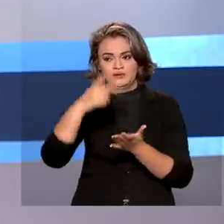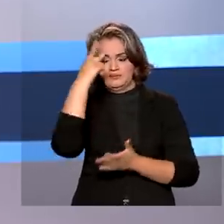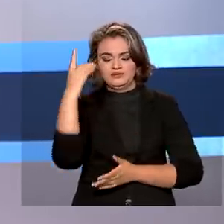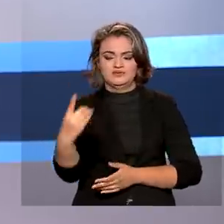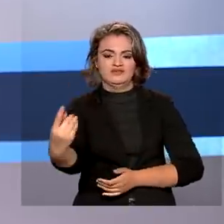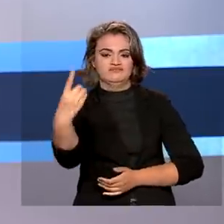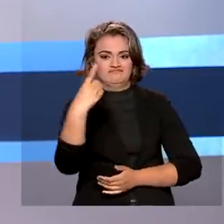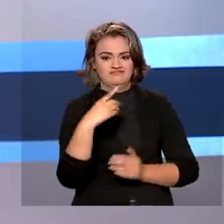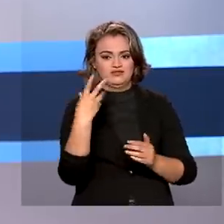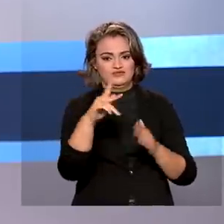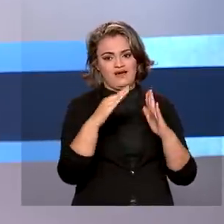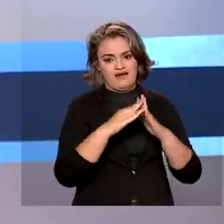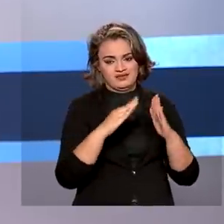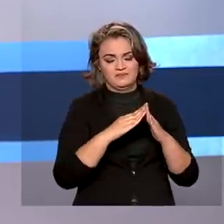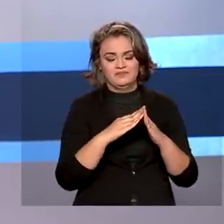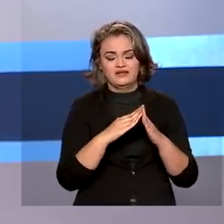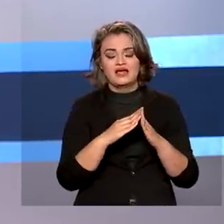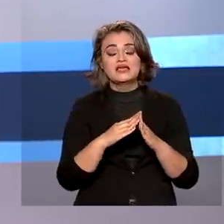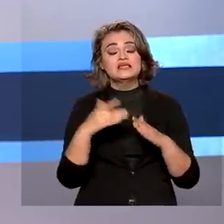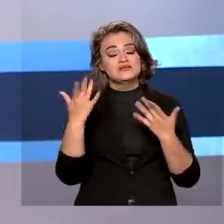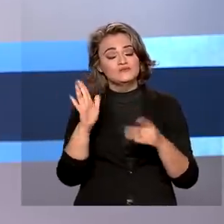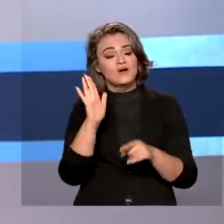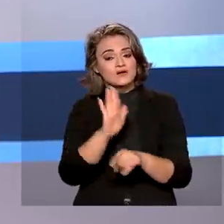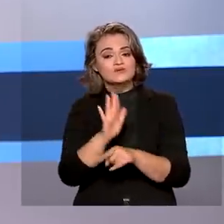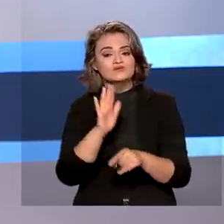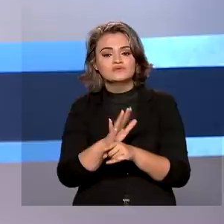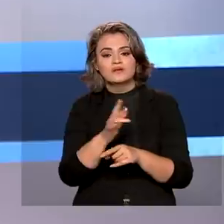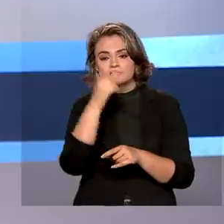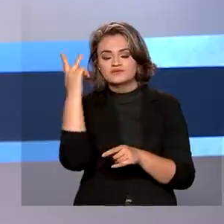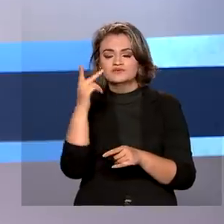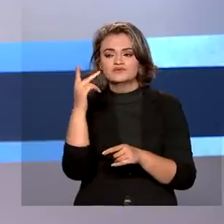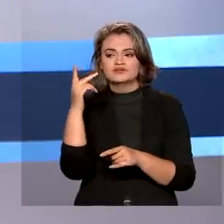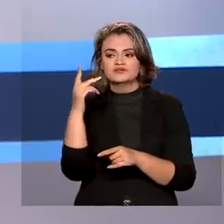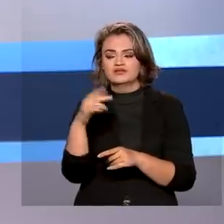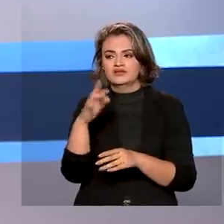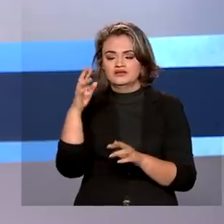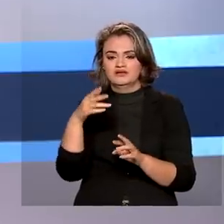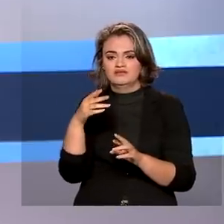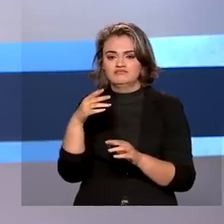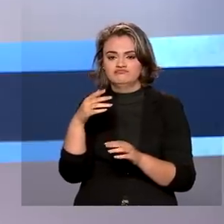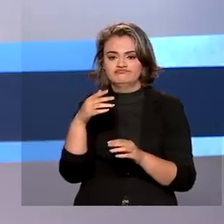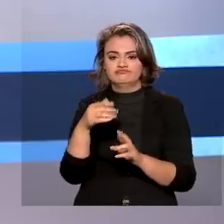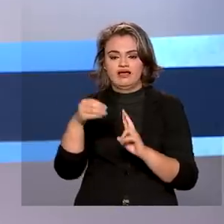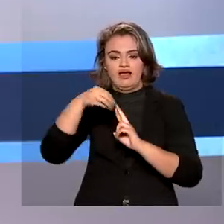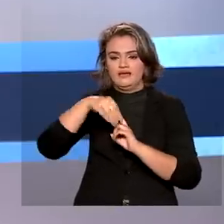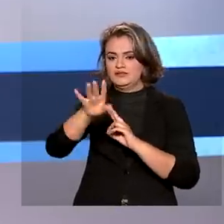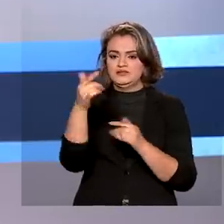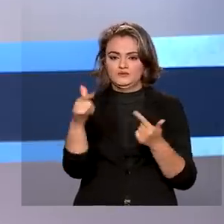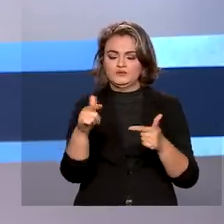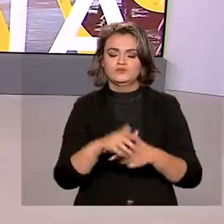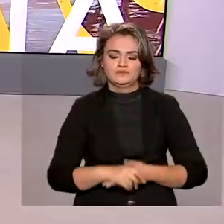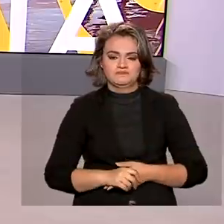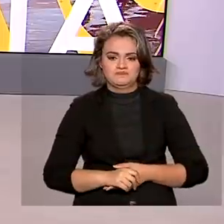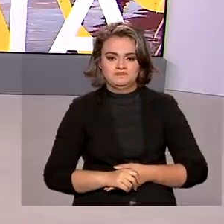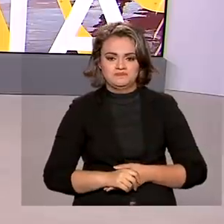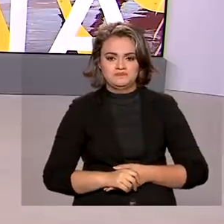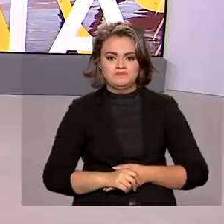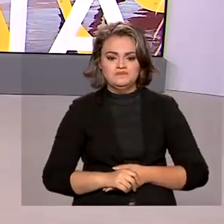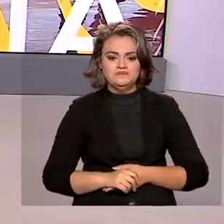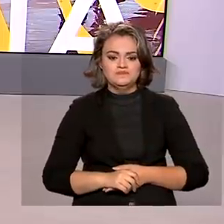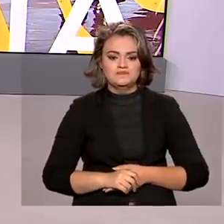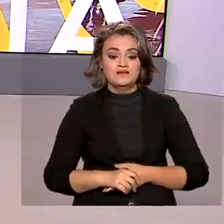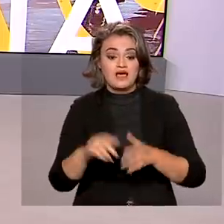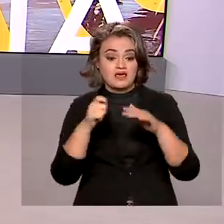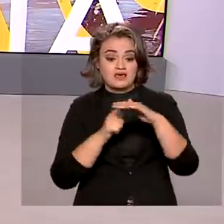visitas irão priorizar beneficiários que não possuem procuradores ou representantes legais cadastrados. O